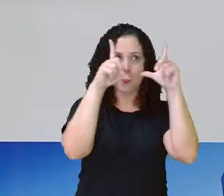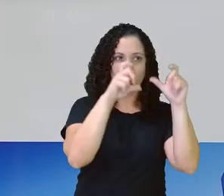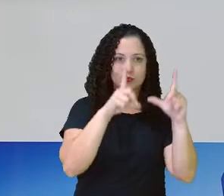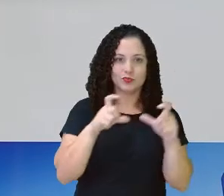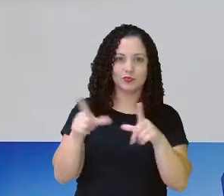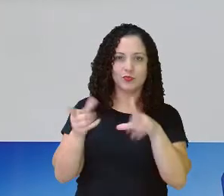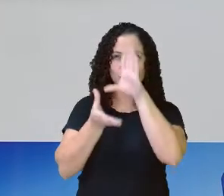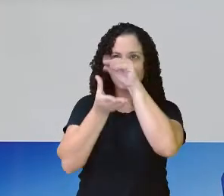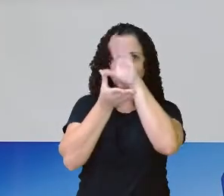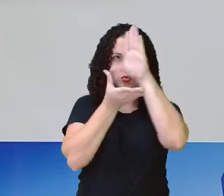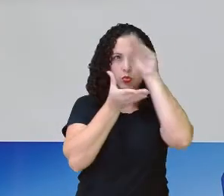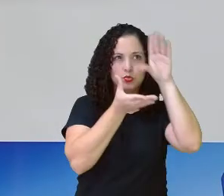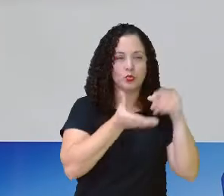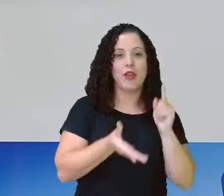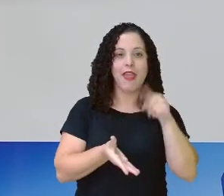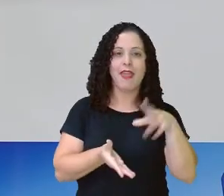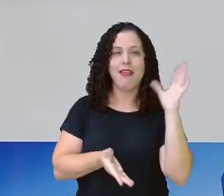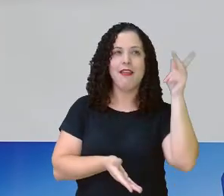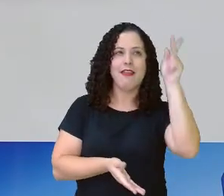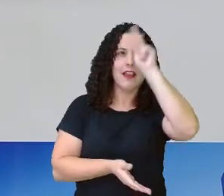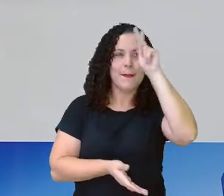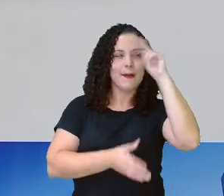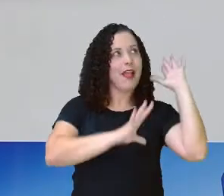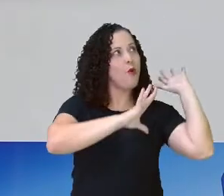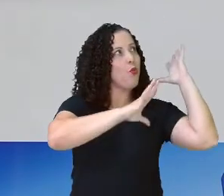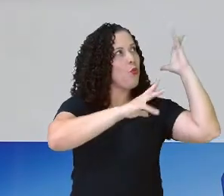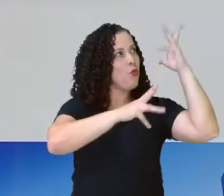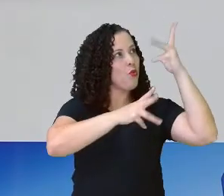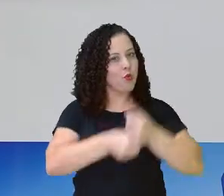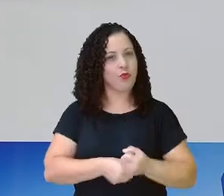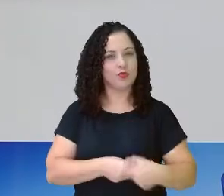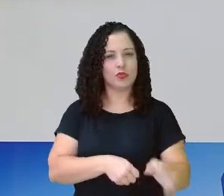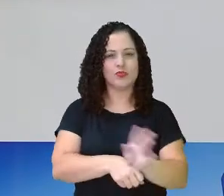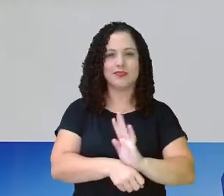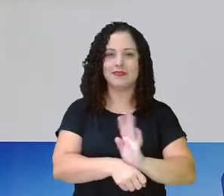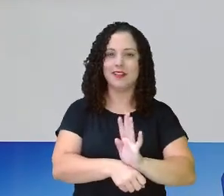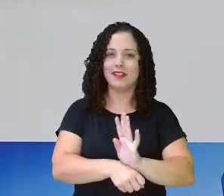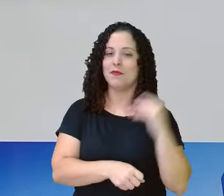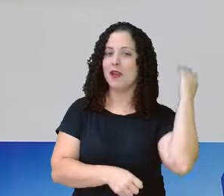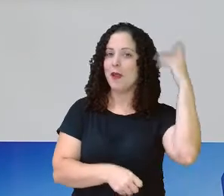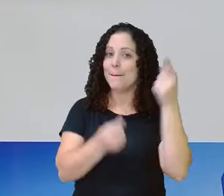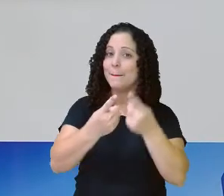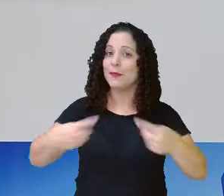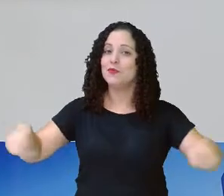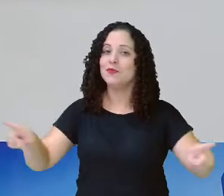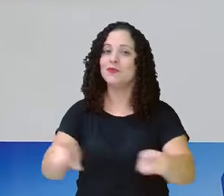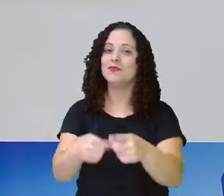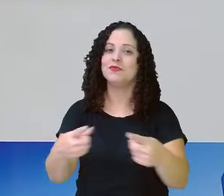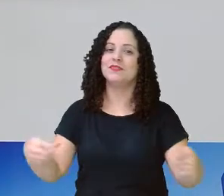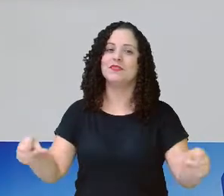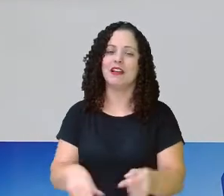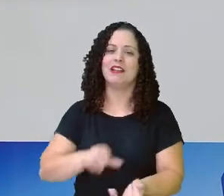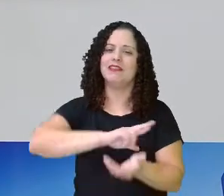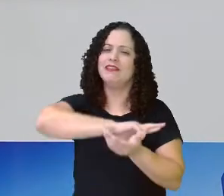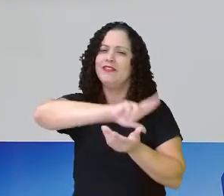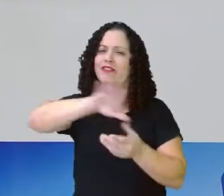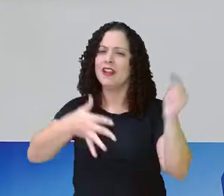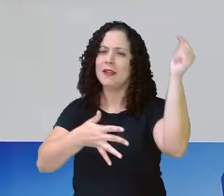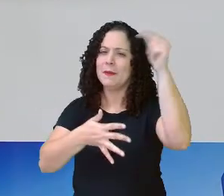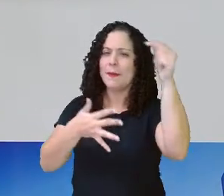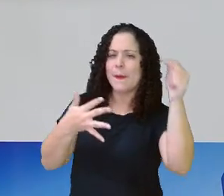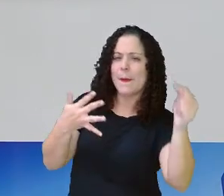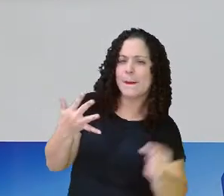recordar, da gente saber desse passado. O cinema é uma boa forma, a música é uma boa forma. Então, tem vários tipos de